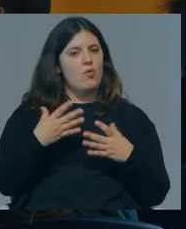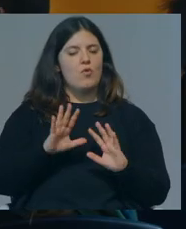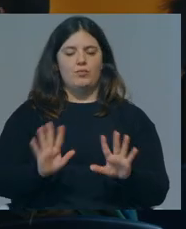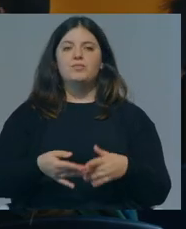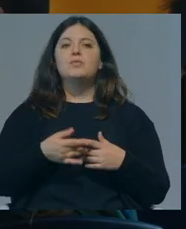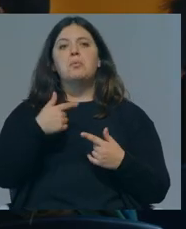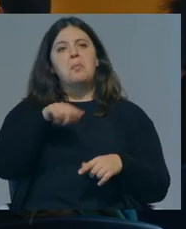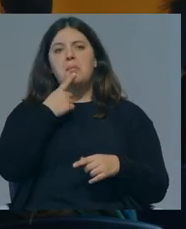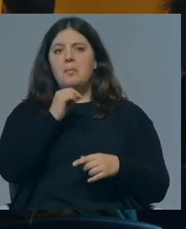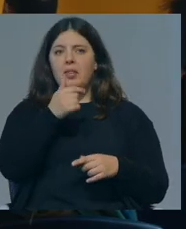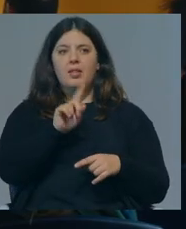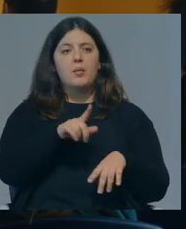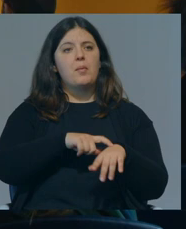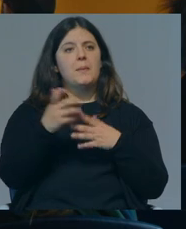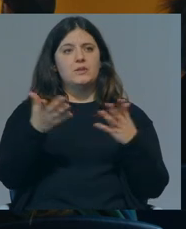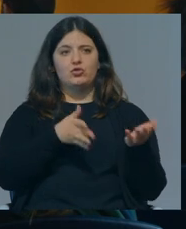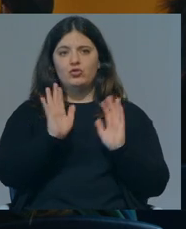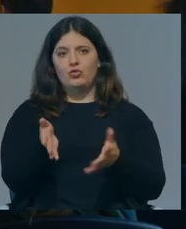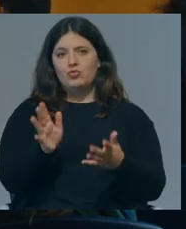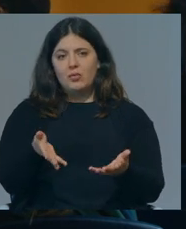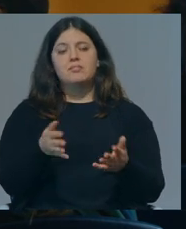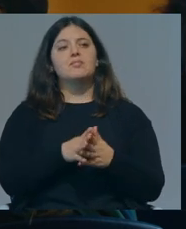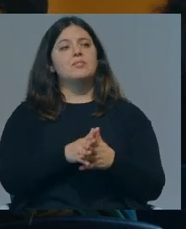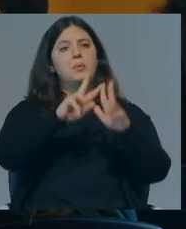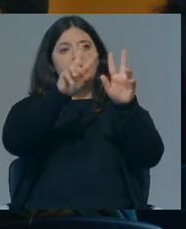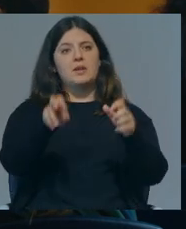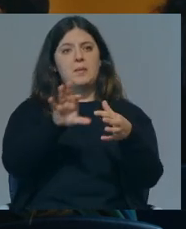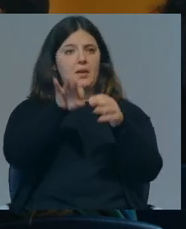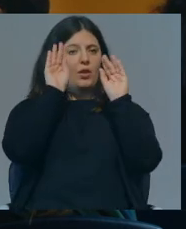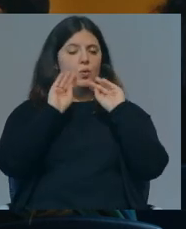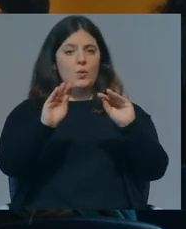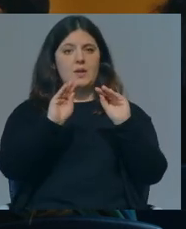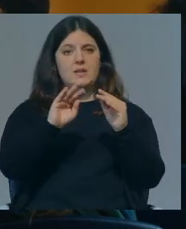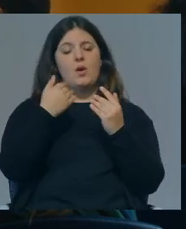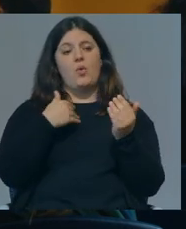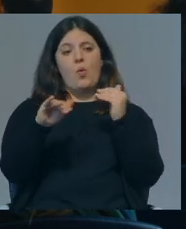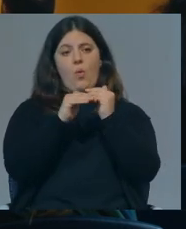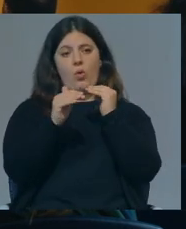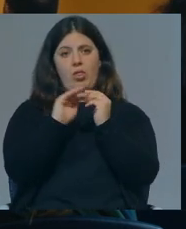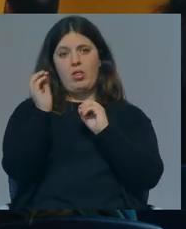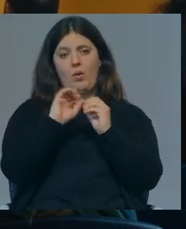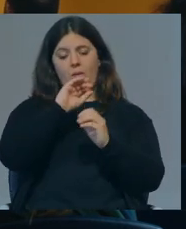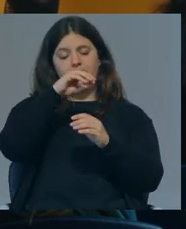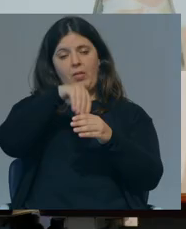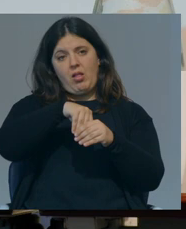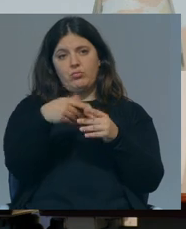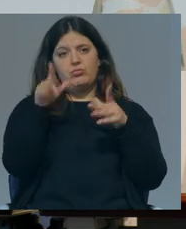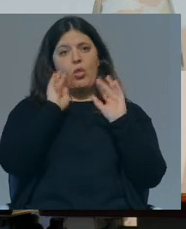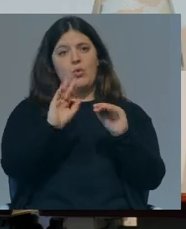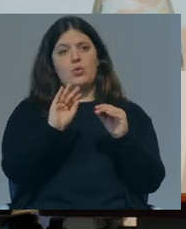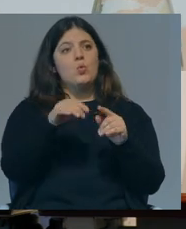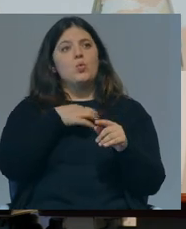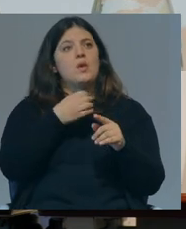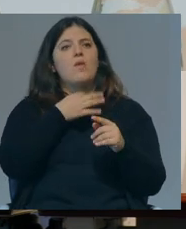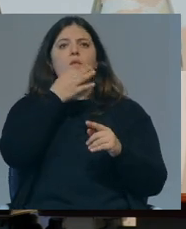Para não perdermos tempo, já feitas as apresentações, o tema é a educação e a desigualdade na educação. Não